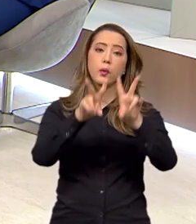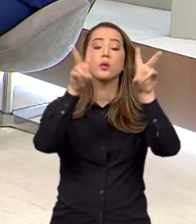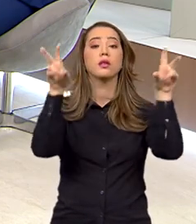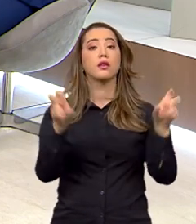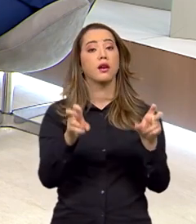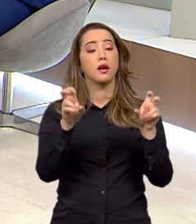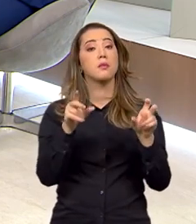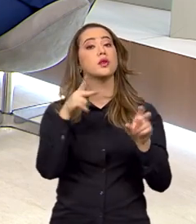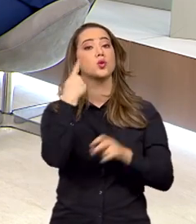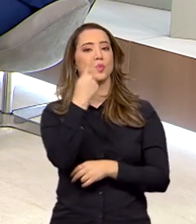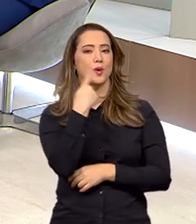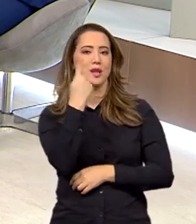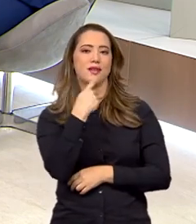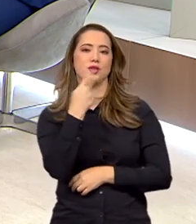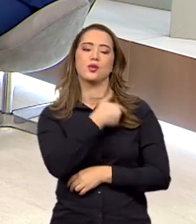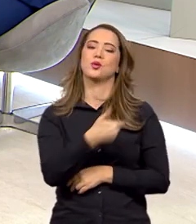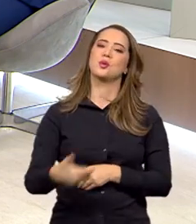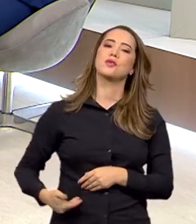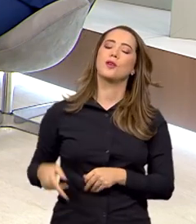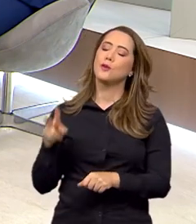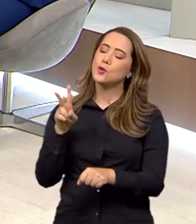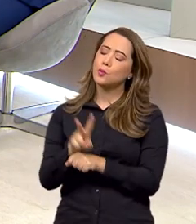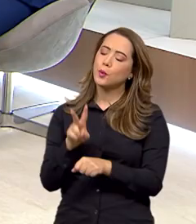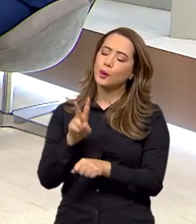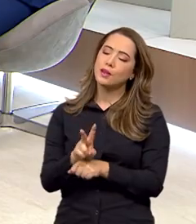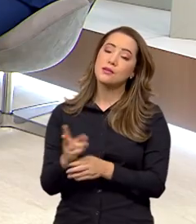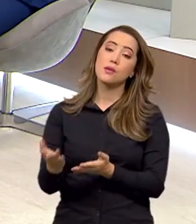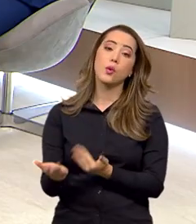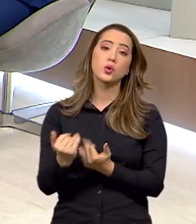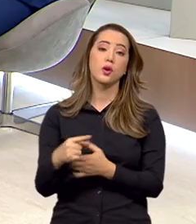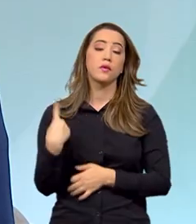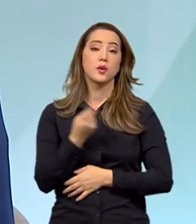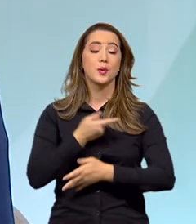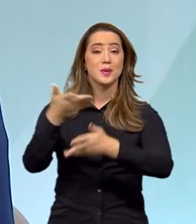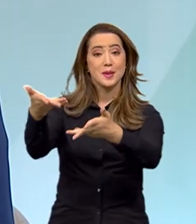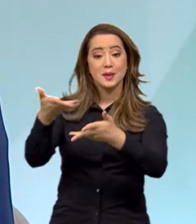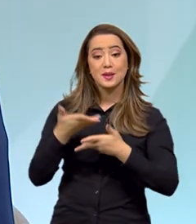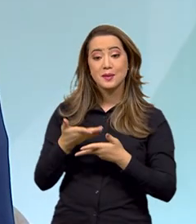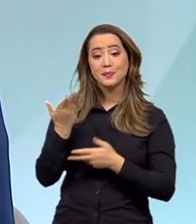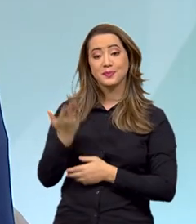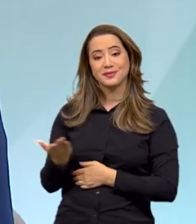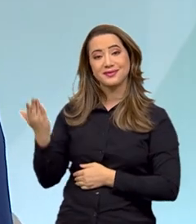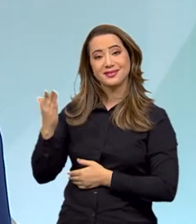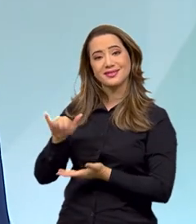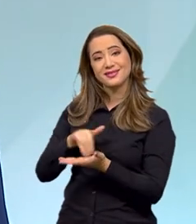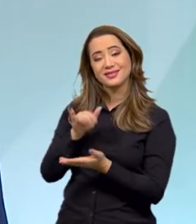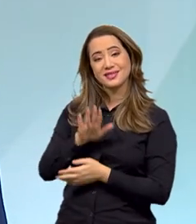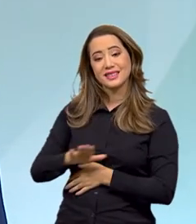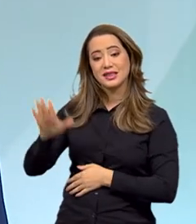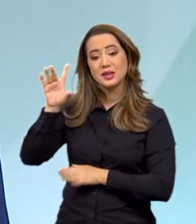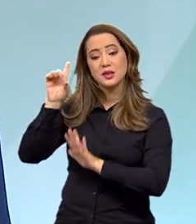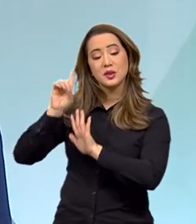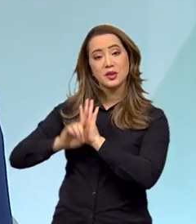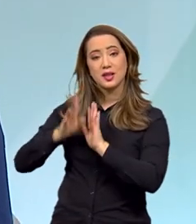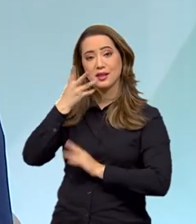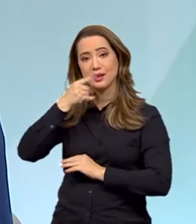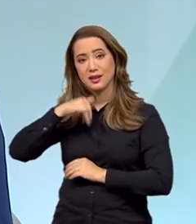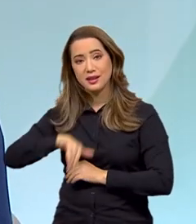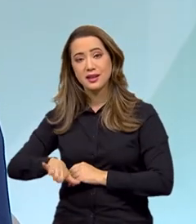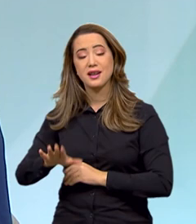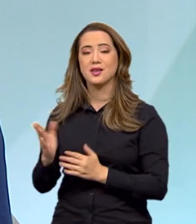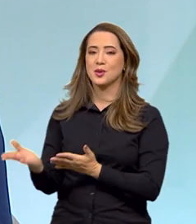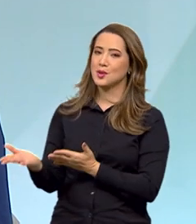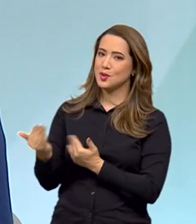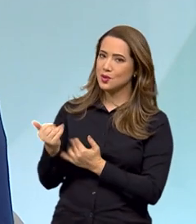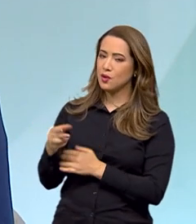a respeito das políticas públicas de proteção aos jovens, nós recebemos o secretário nacional dos direitos da criança e